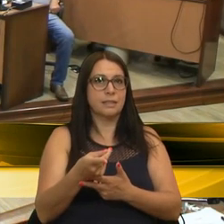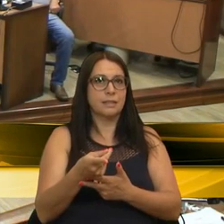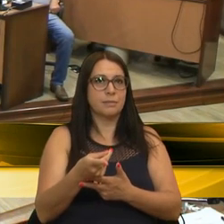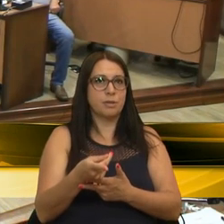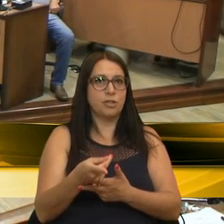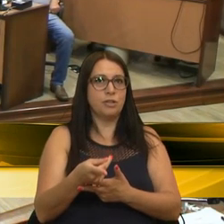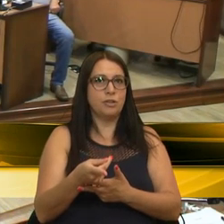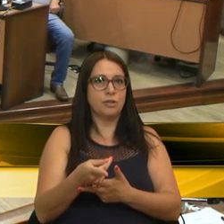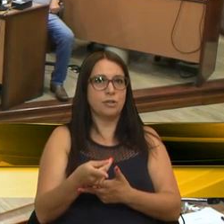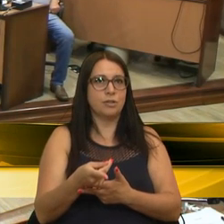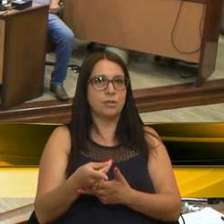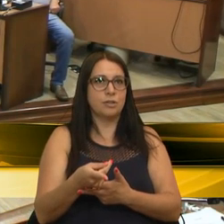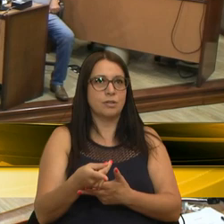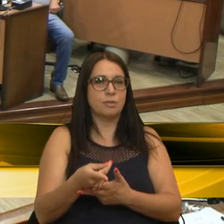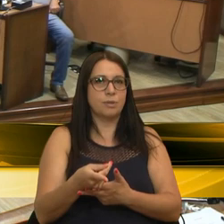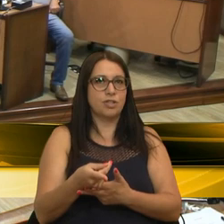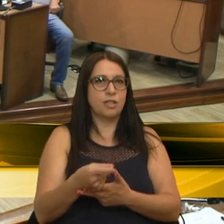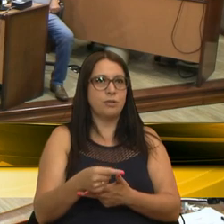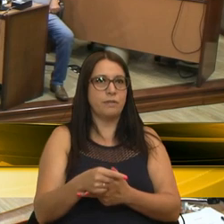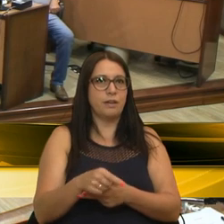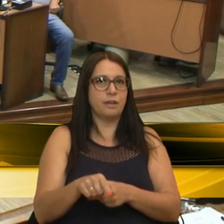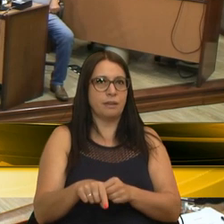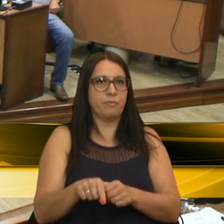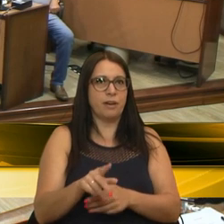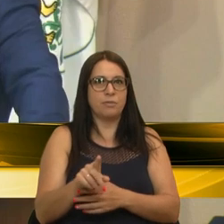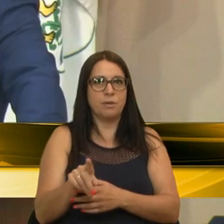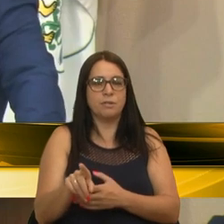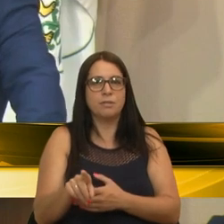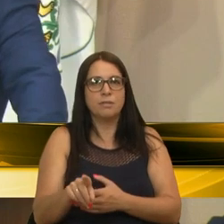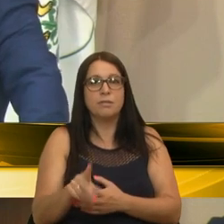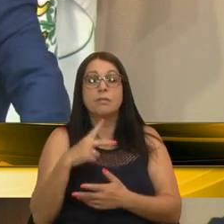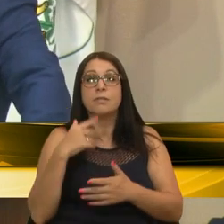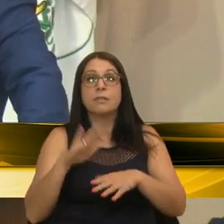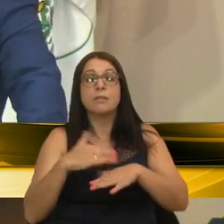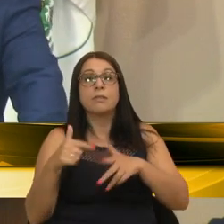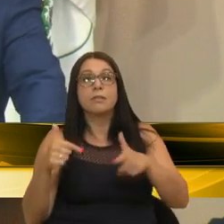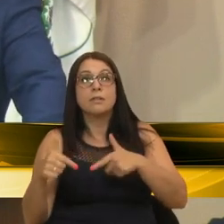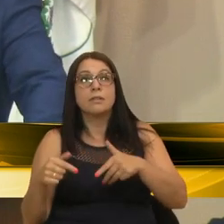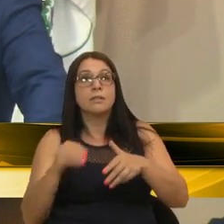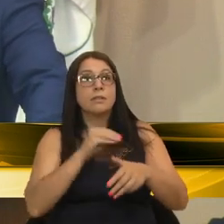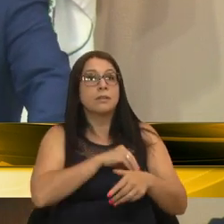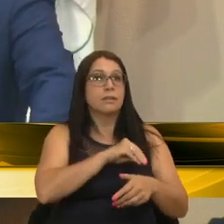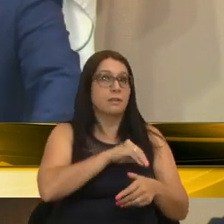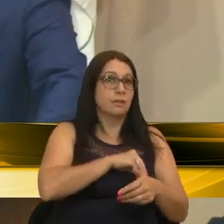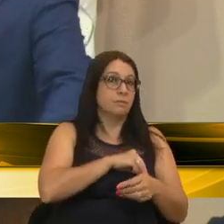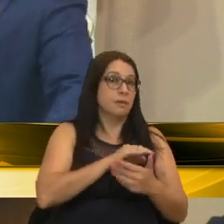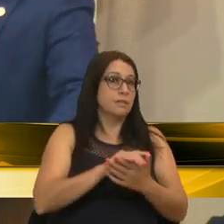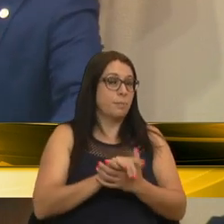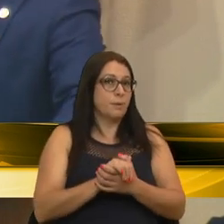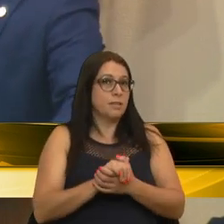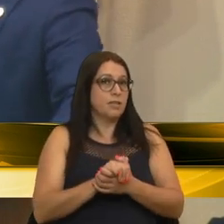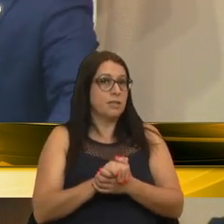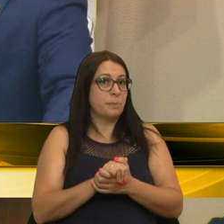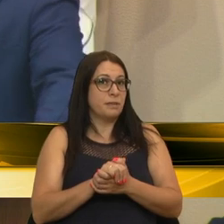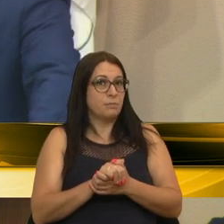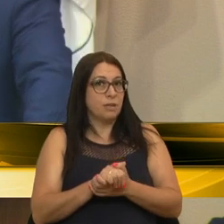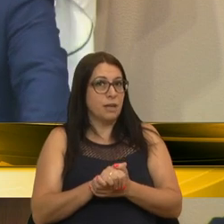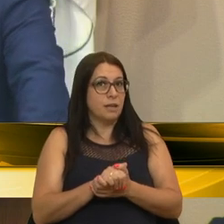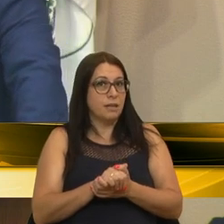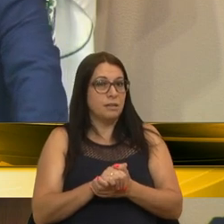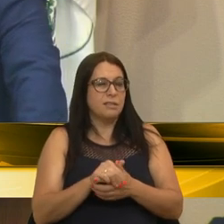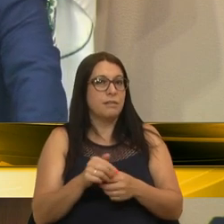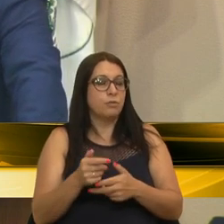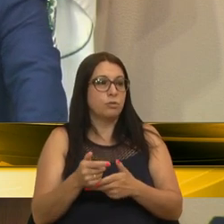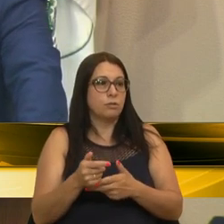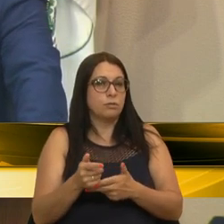gente solicita é que volte a funcionar o INEC, que a gente possa gerar mais empregos, mais renda para Caxias do Sul e que um servidor estando lá,